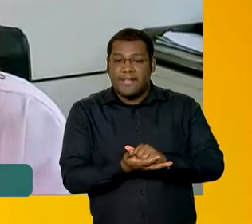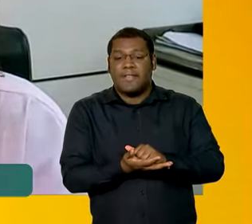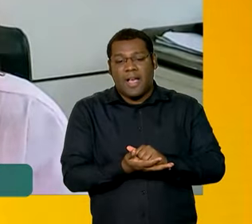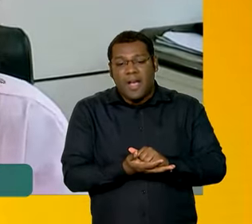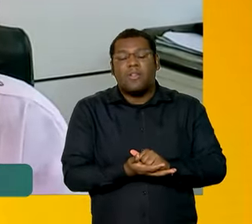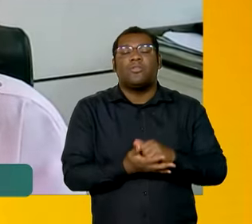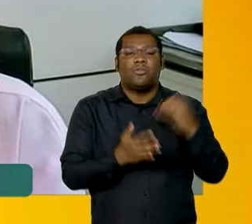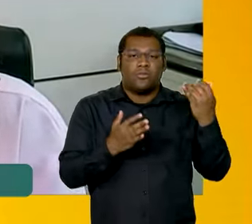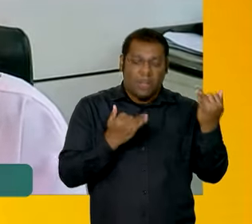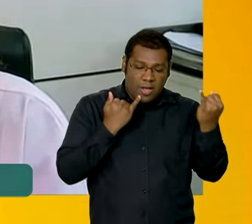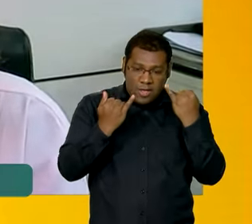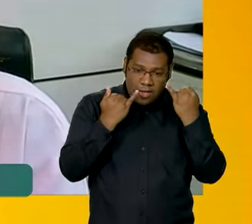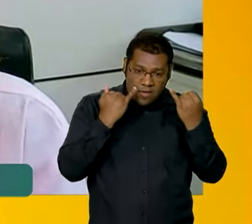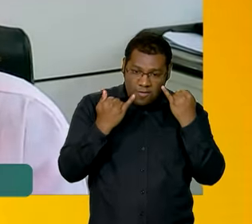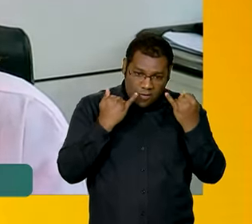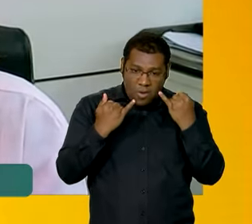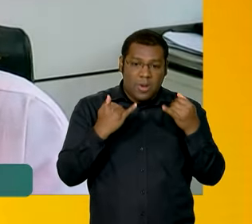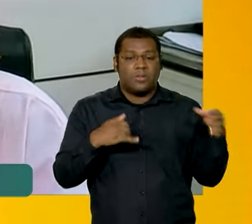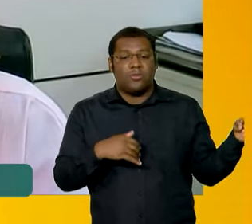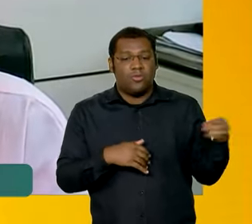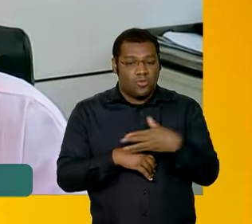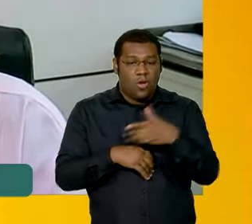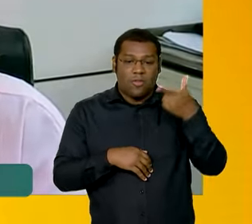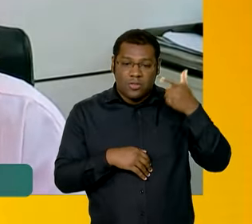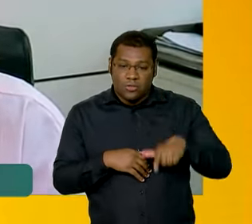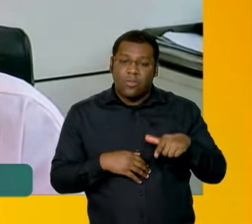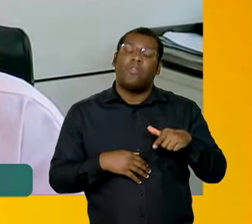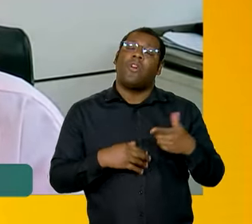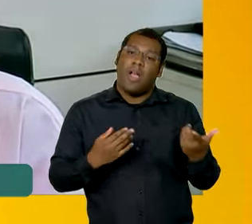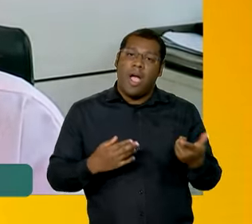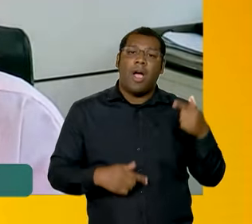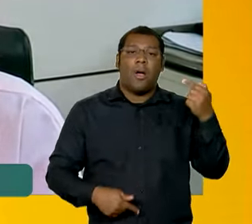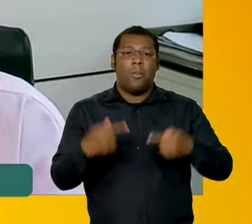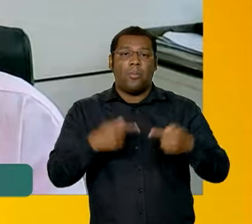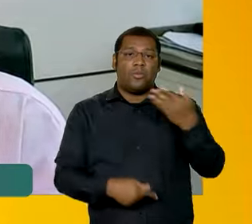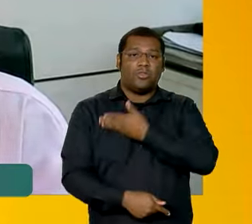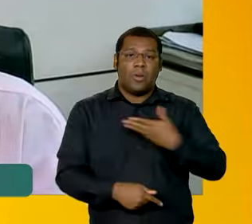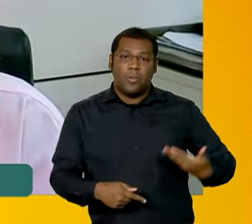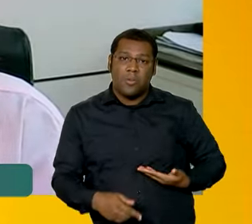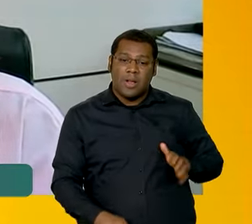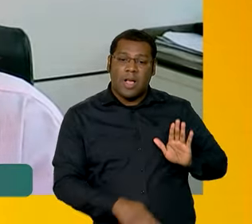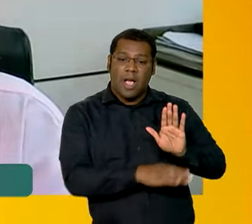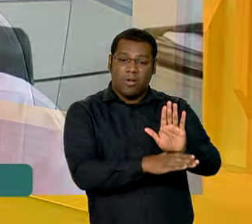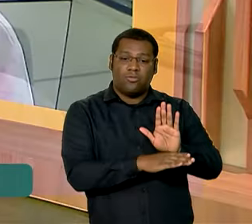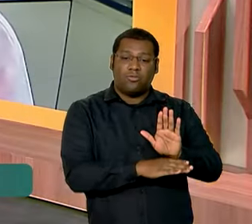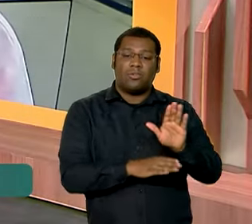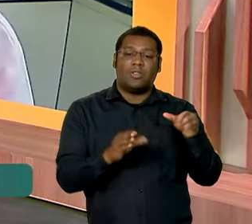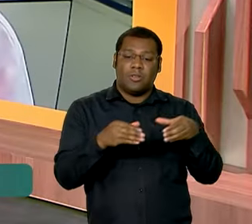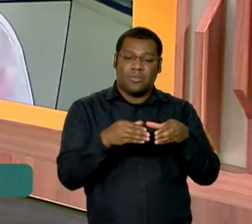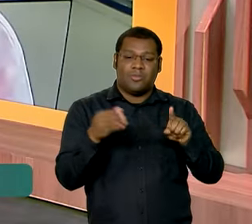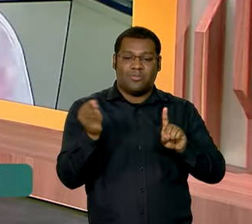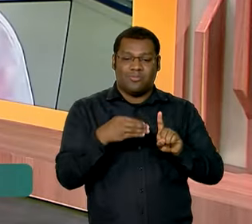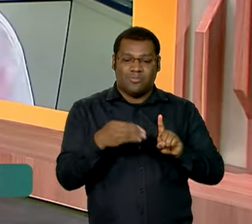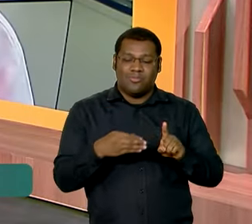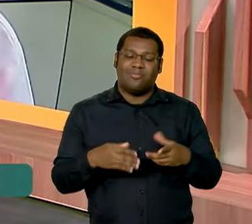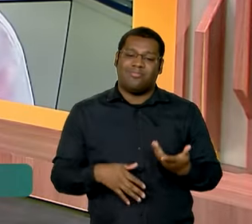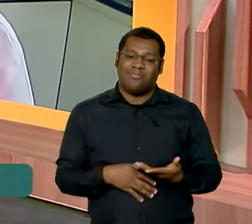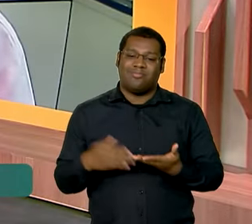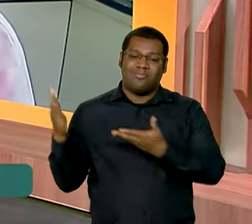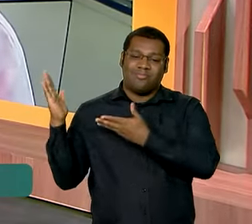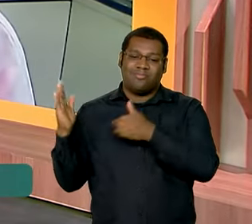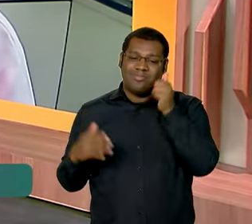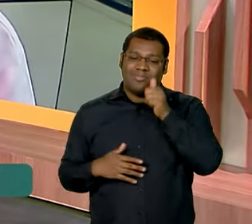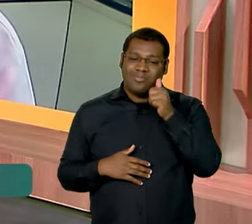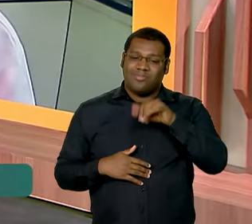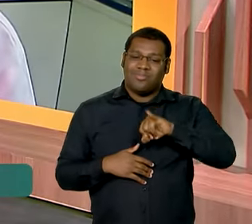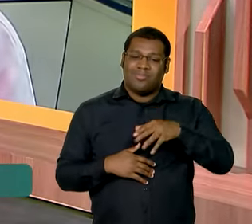é muito importante para que a gente tenha políticas públicas mais efetivas para esse público mais vulnerável. Muito bem, eu entrevistei Joana Costa, ela